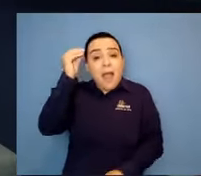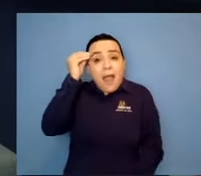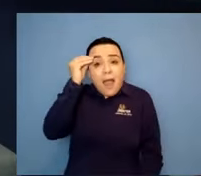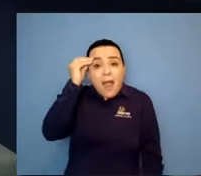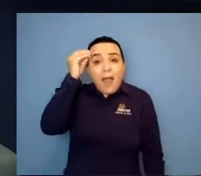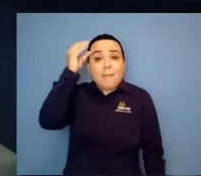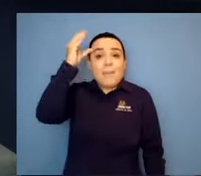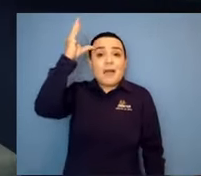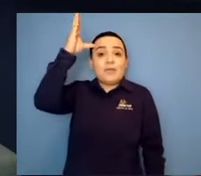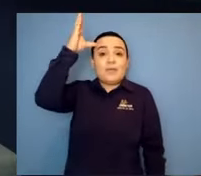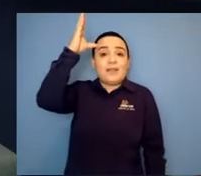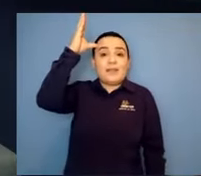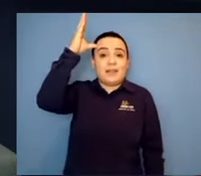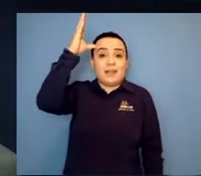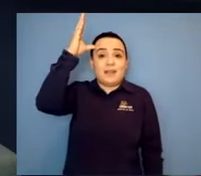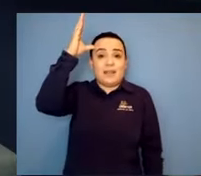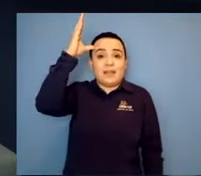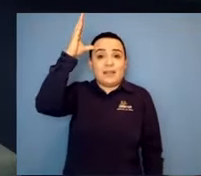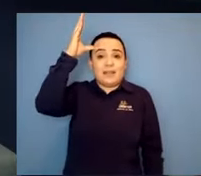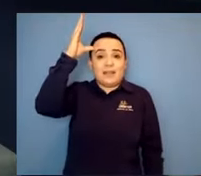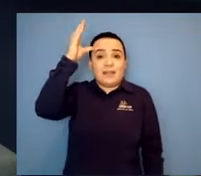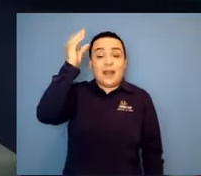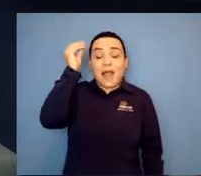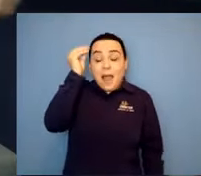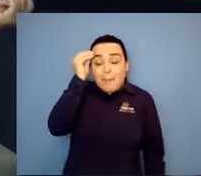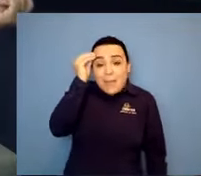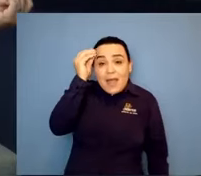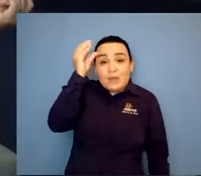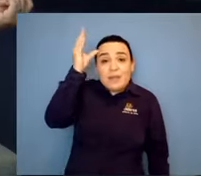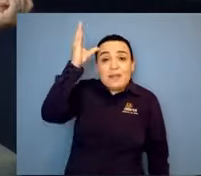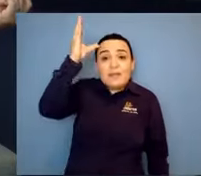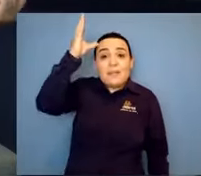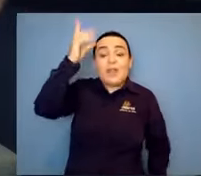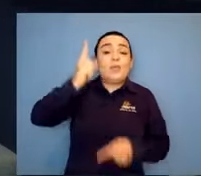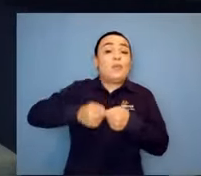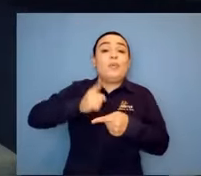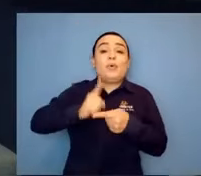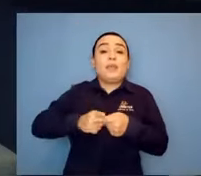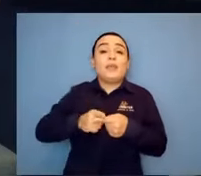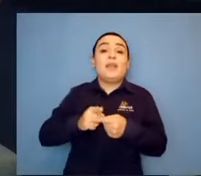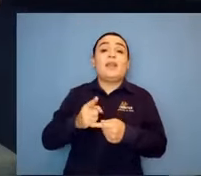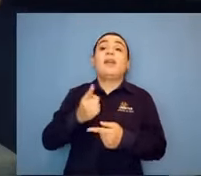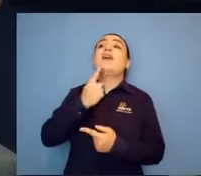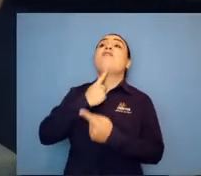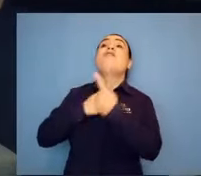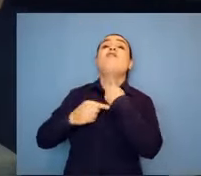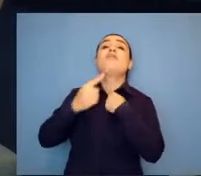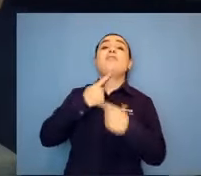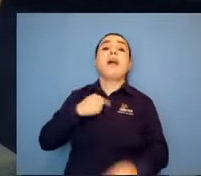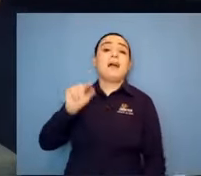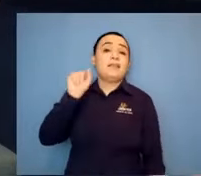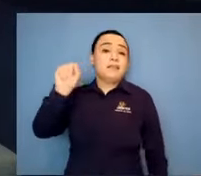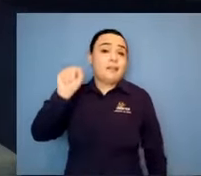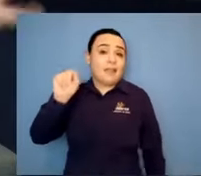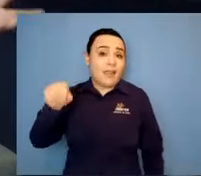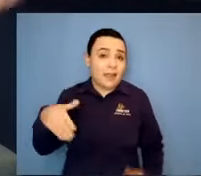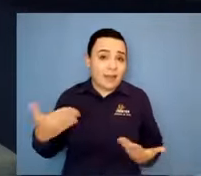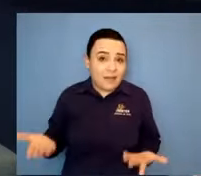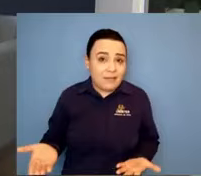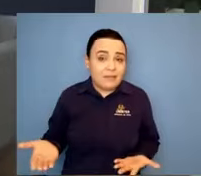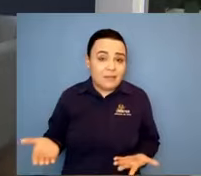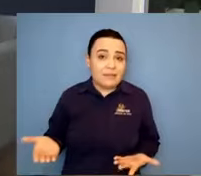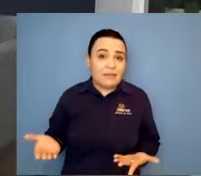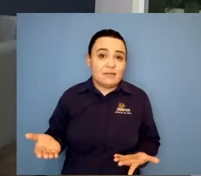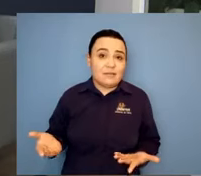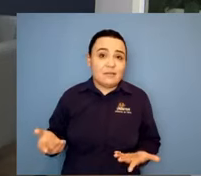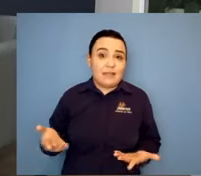Senhor, eu quero ser um instrumento nas tuas mãos. Resultado, o meu trabalho hoje. Exatamente. É